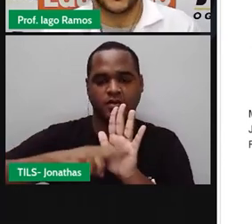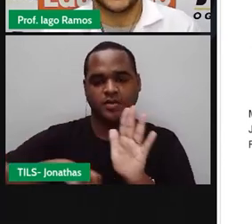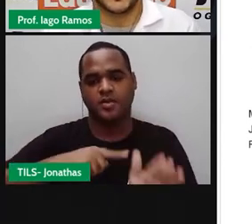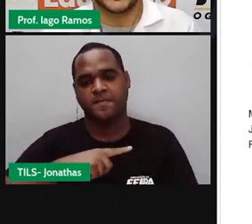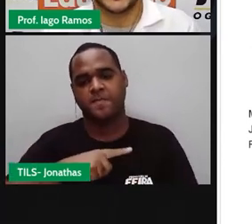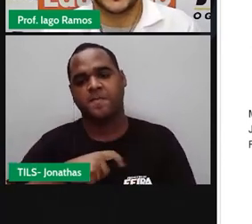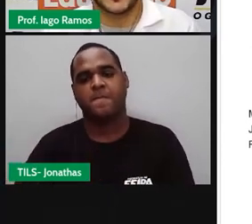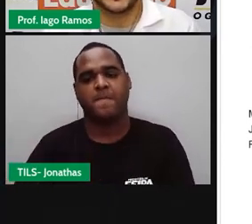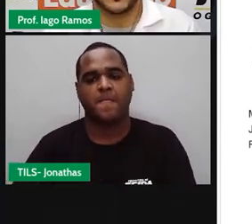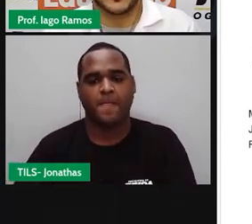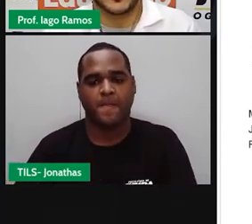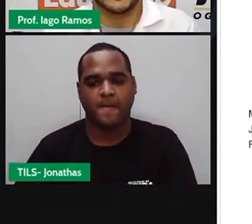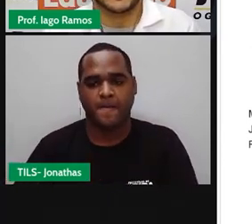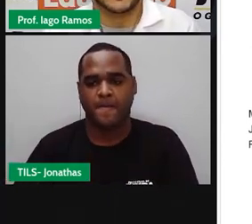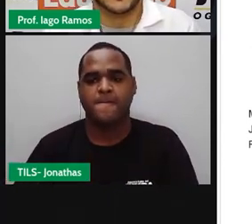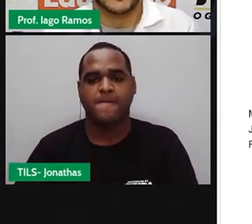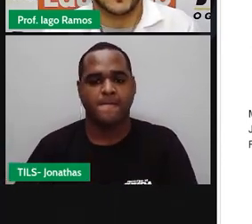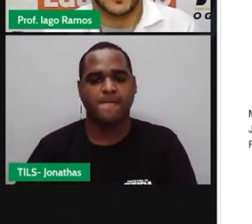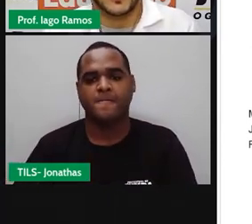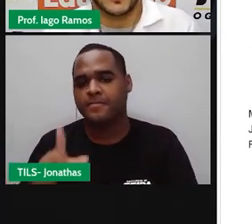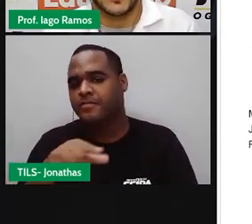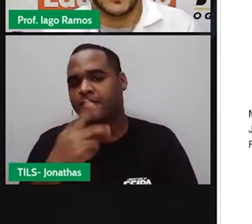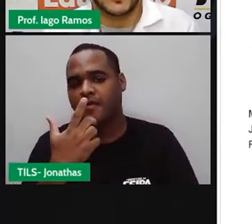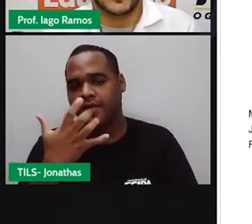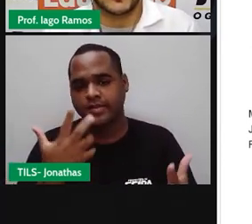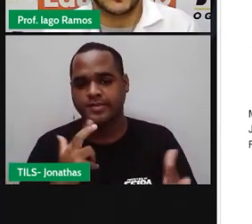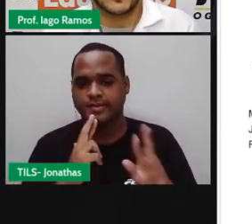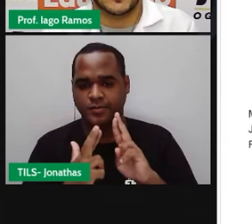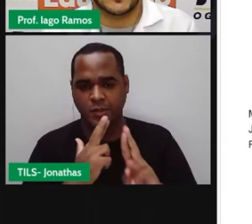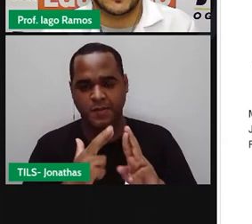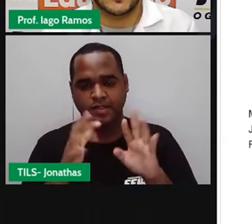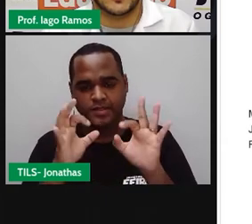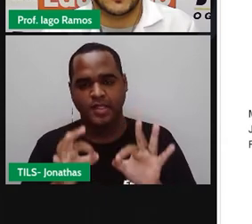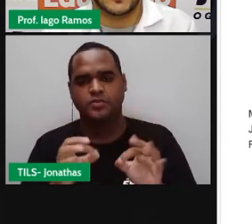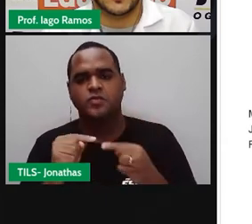Pronto, e aí a gente responde a